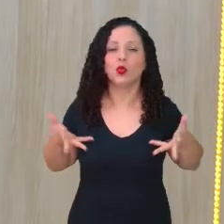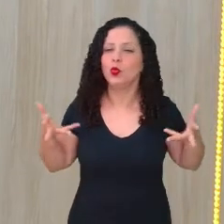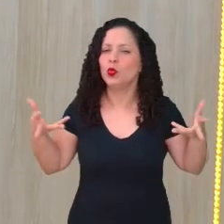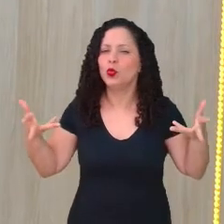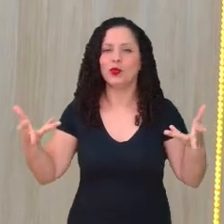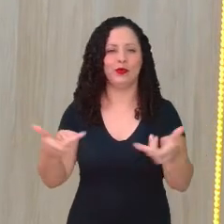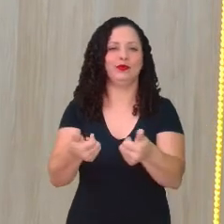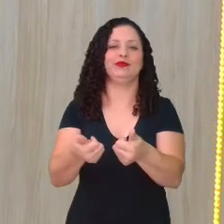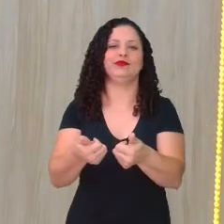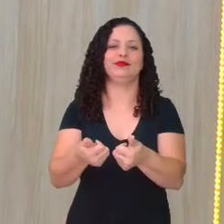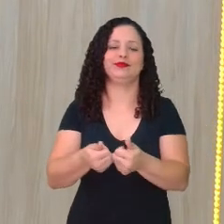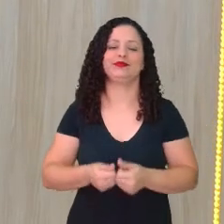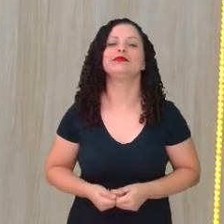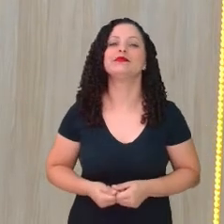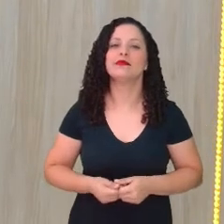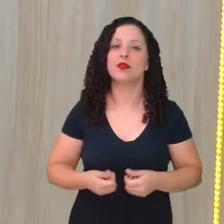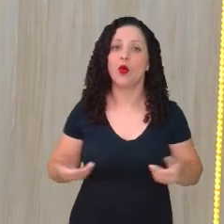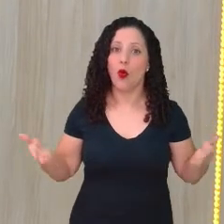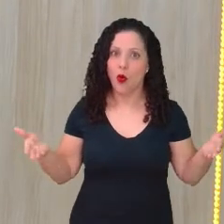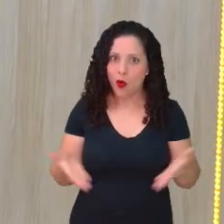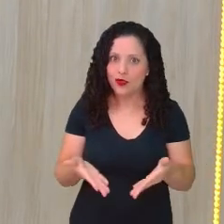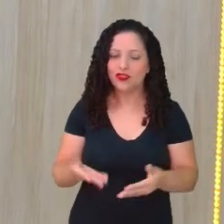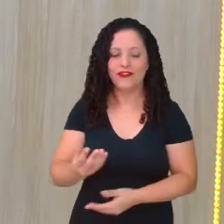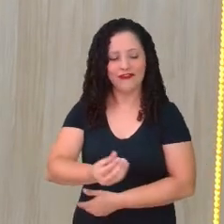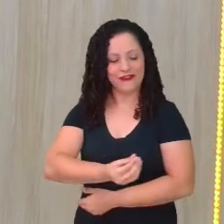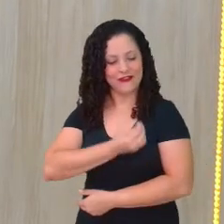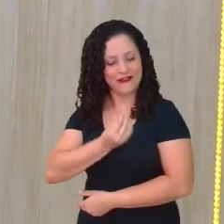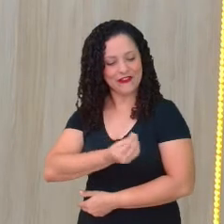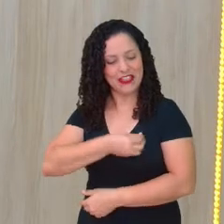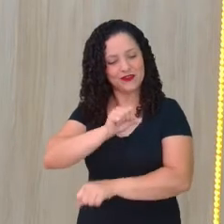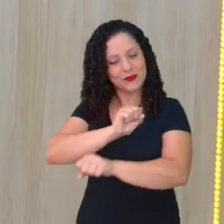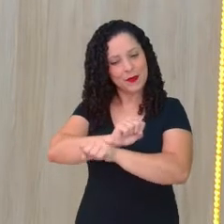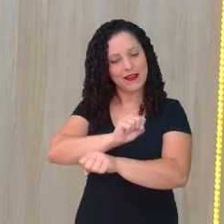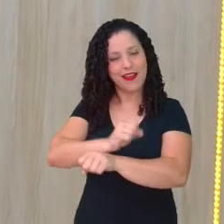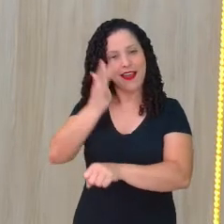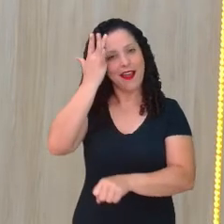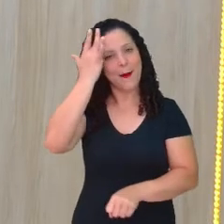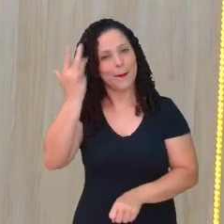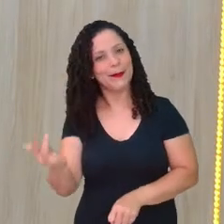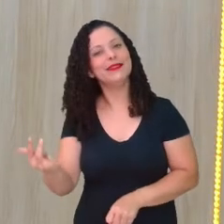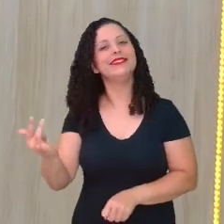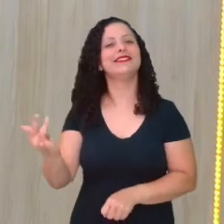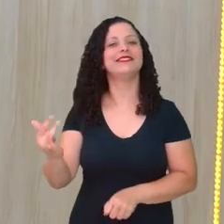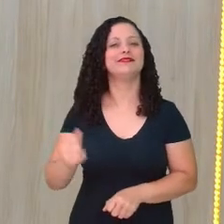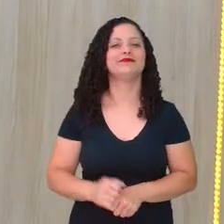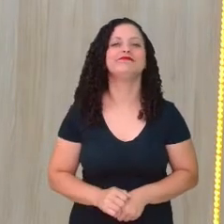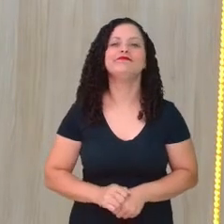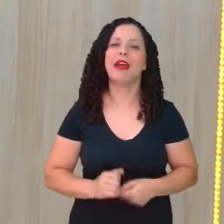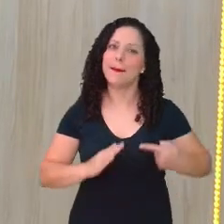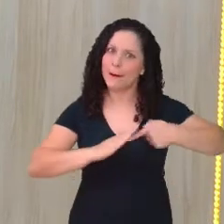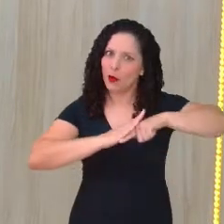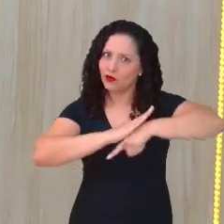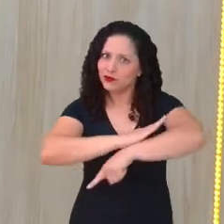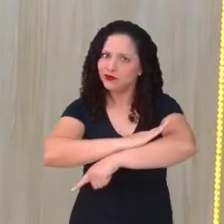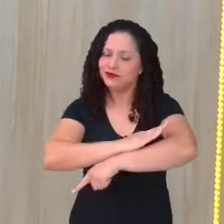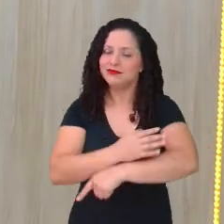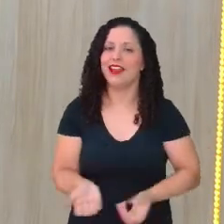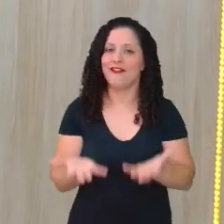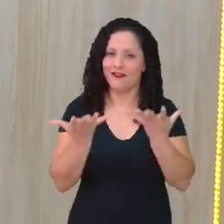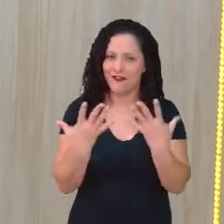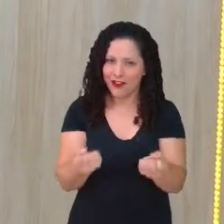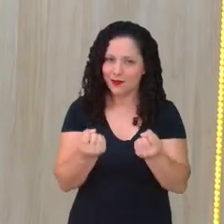Ou viver o hoje garantindo o seu amanhã. Isso é profundo, não é? Então, minha gente, vamos